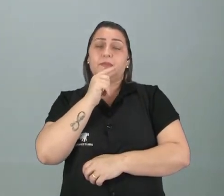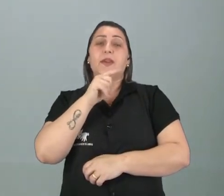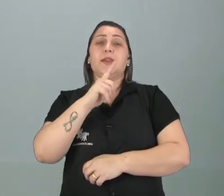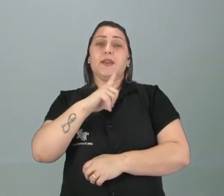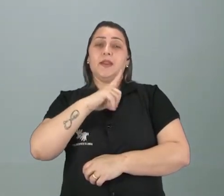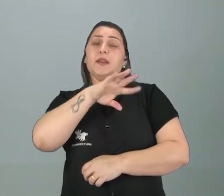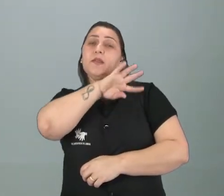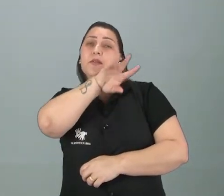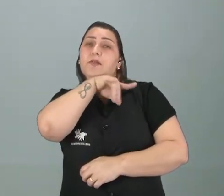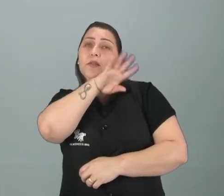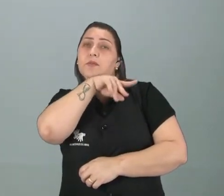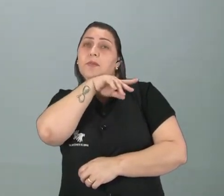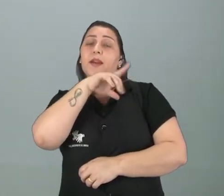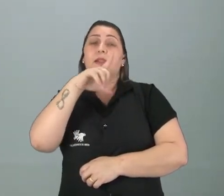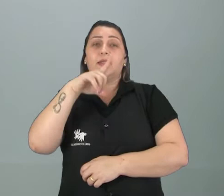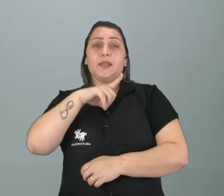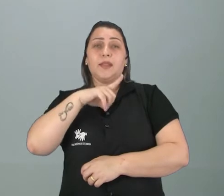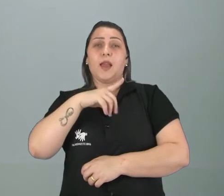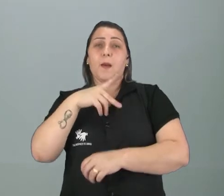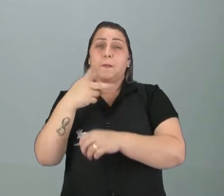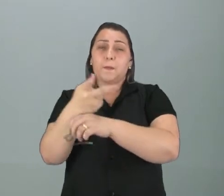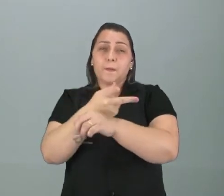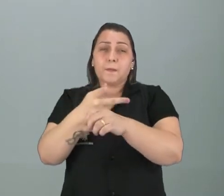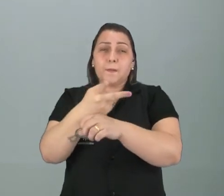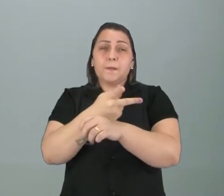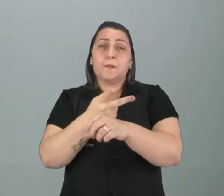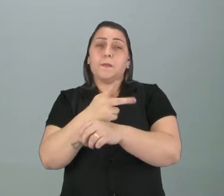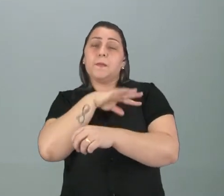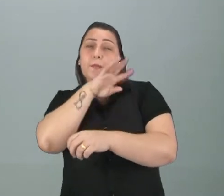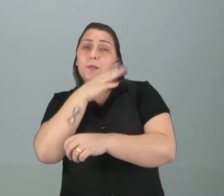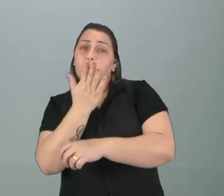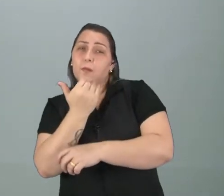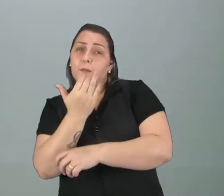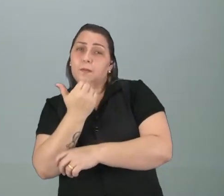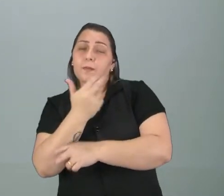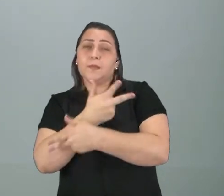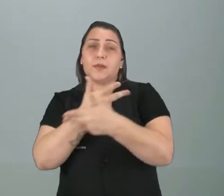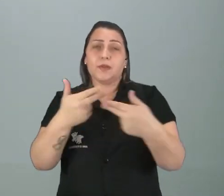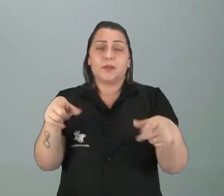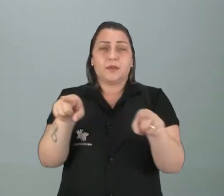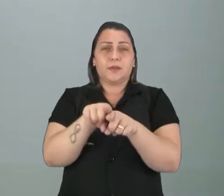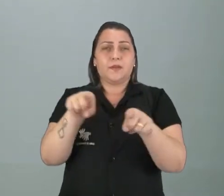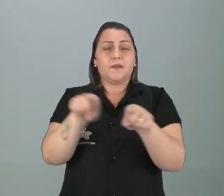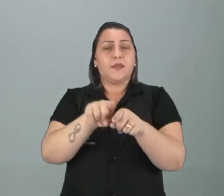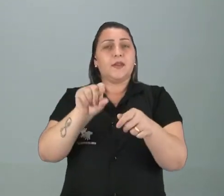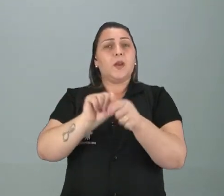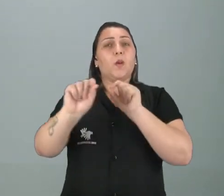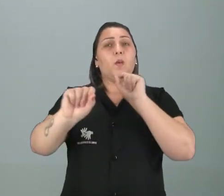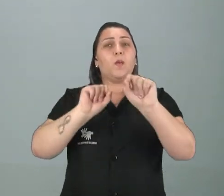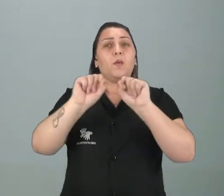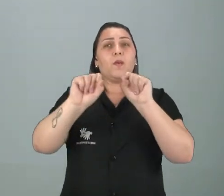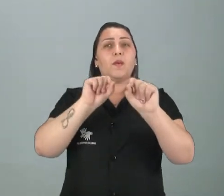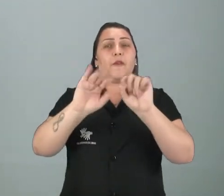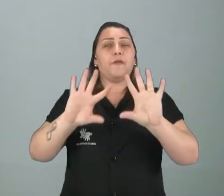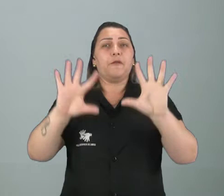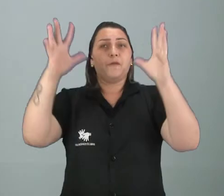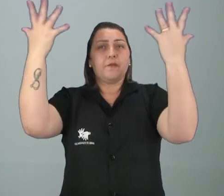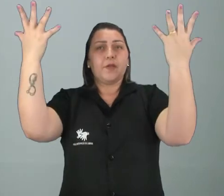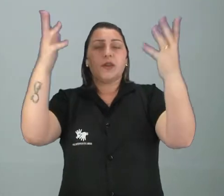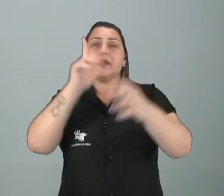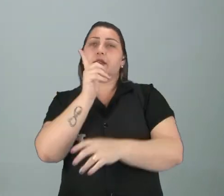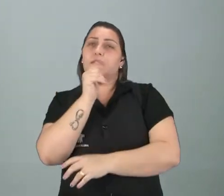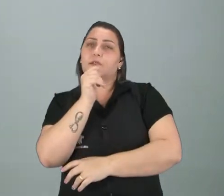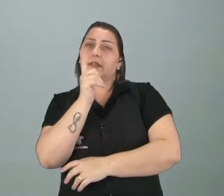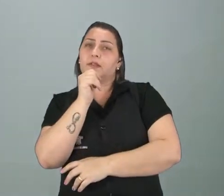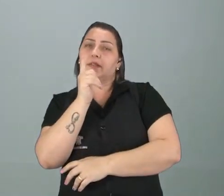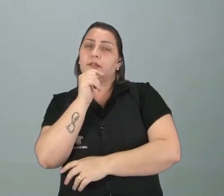animais. Então, vai ter a caça, vai ter alimentação e tudo mais. Então, eles estão aqui fazendo o quê, ó? Festa das